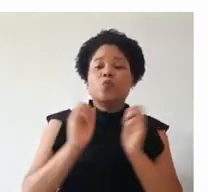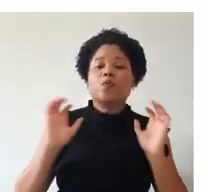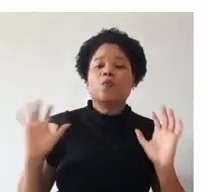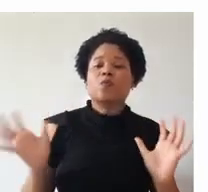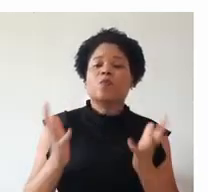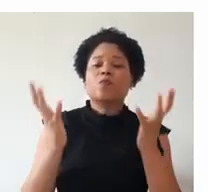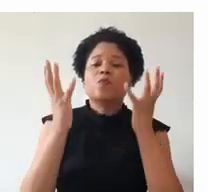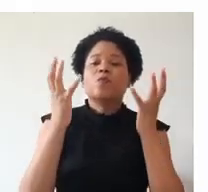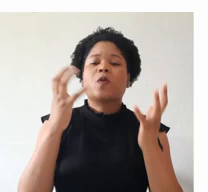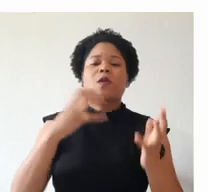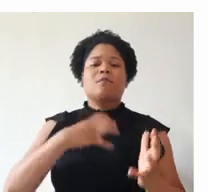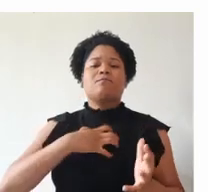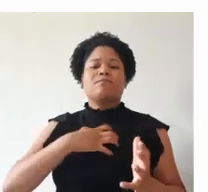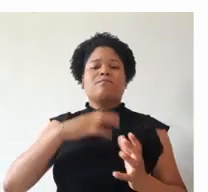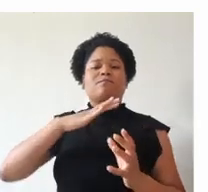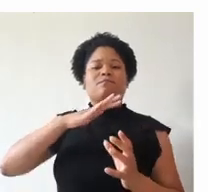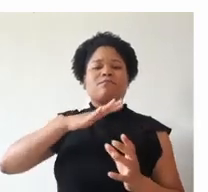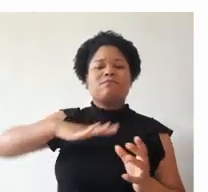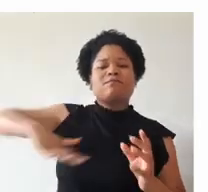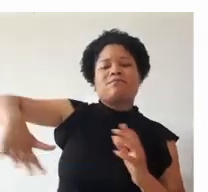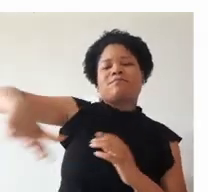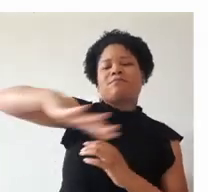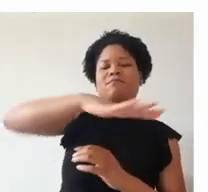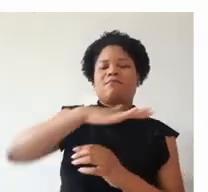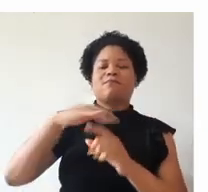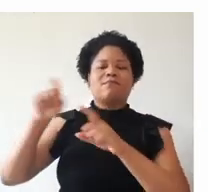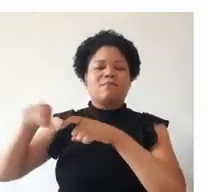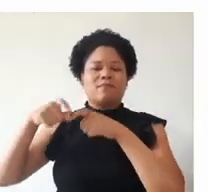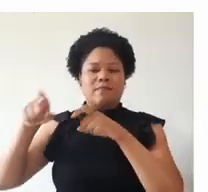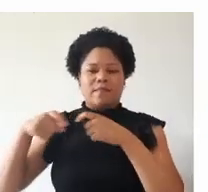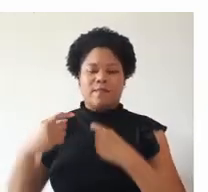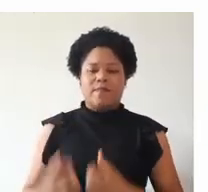promoção do bem-estar da comunidade rural.